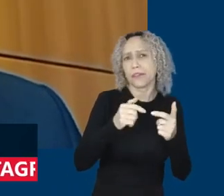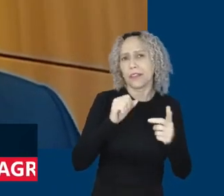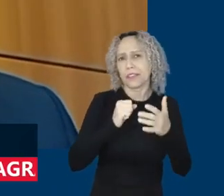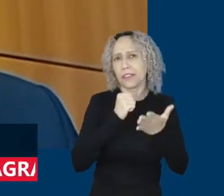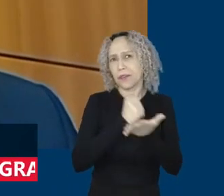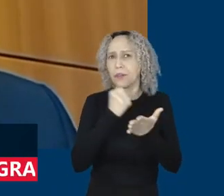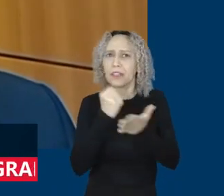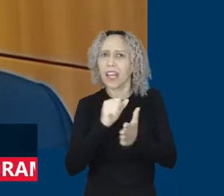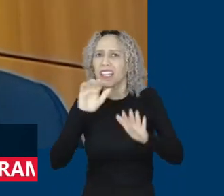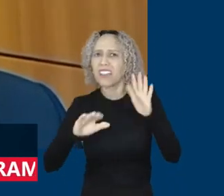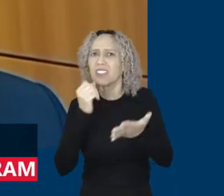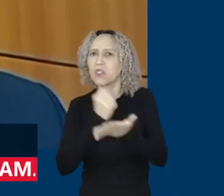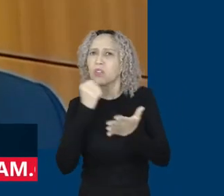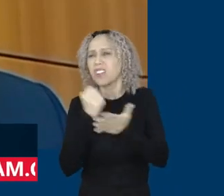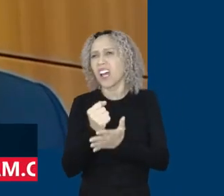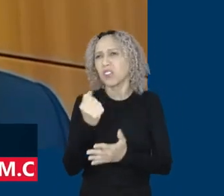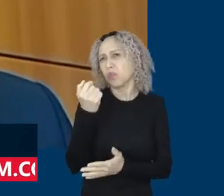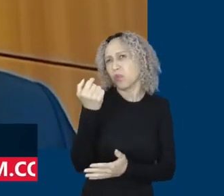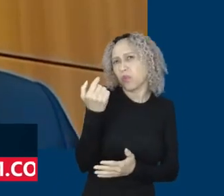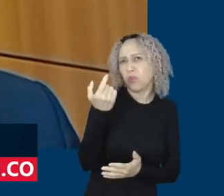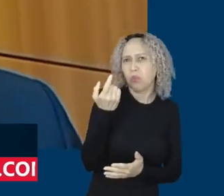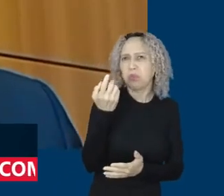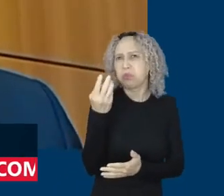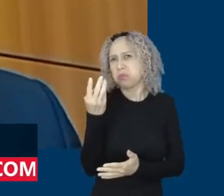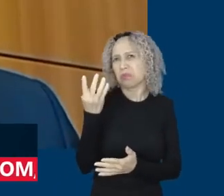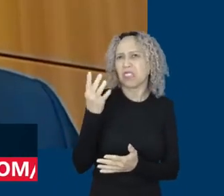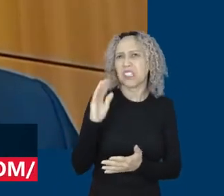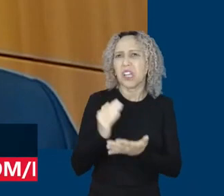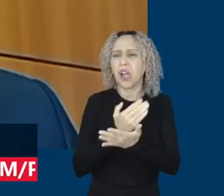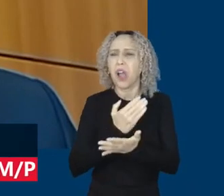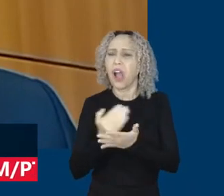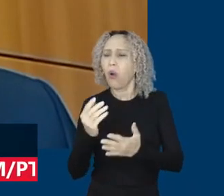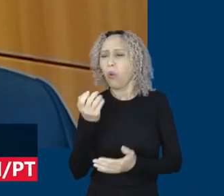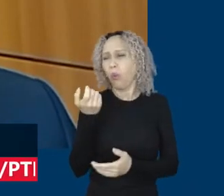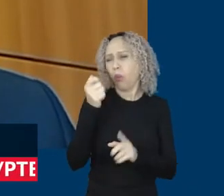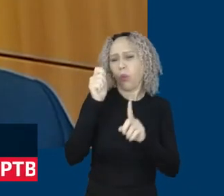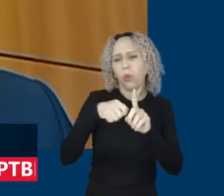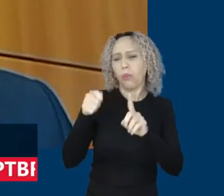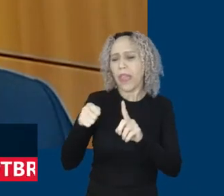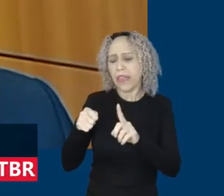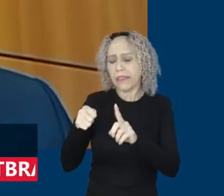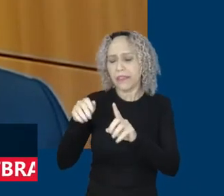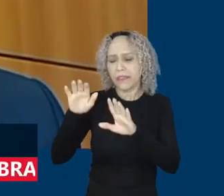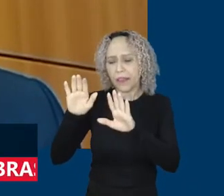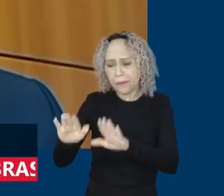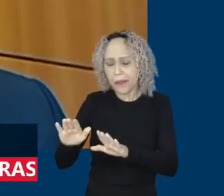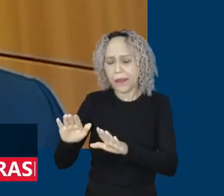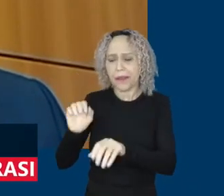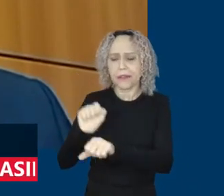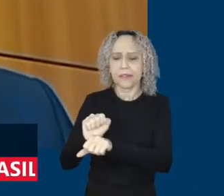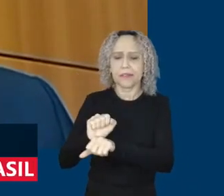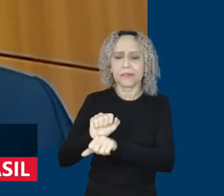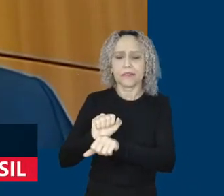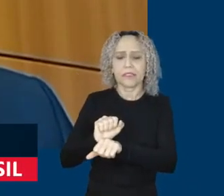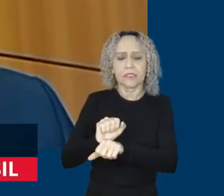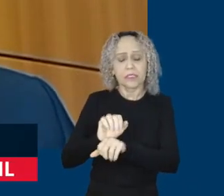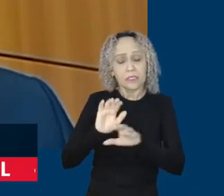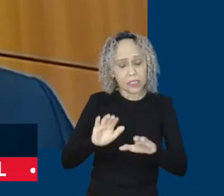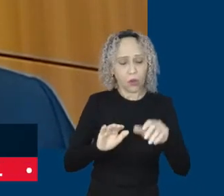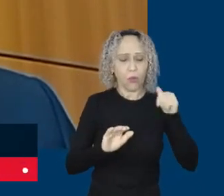o Ministério do Desenvolvimento Social. Então, nós estamos numa caminhada e retomada